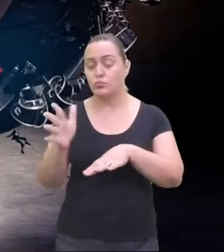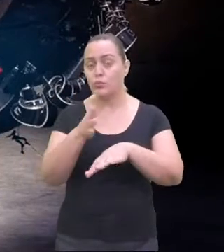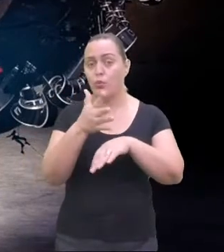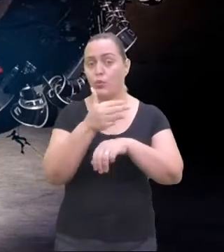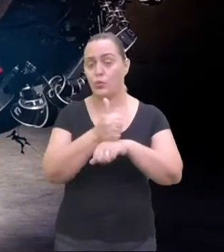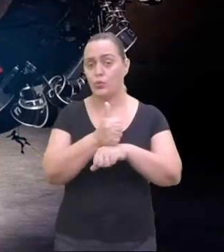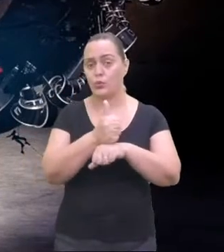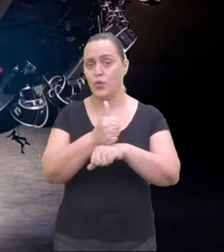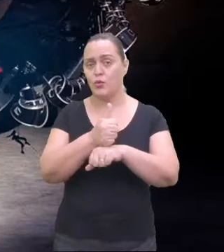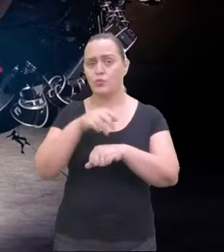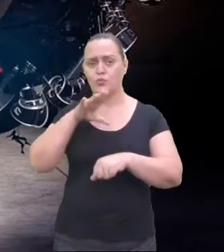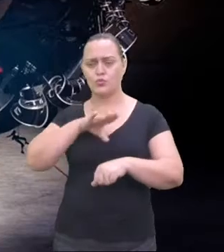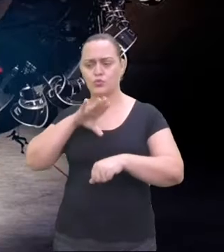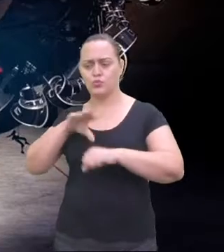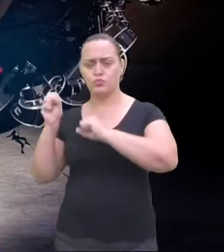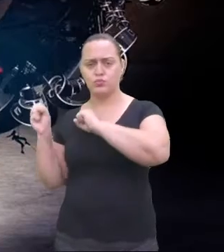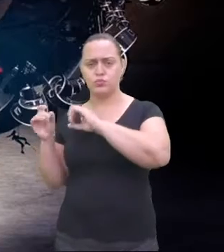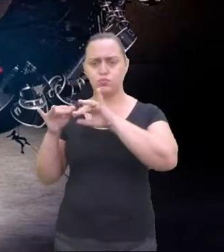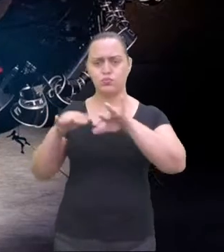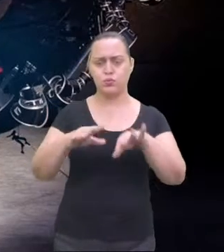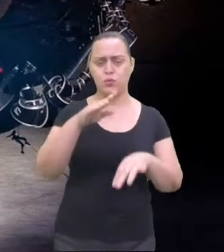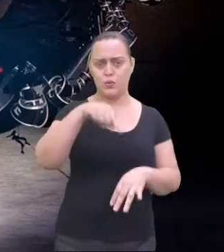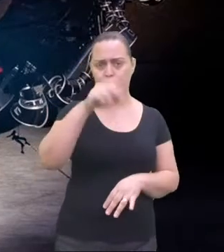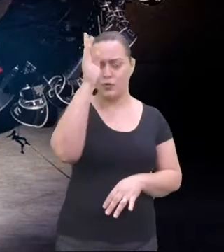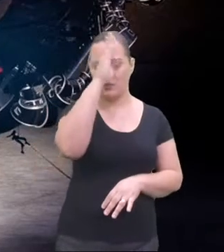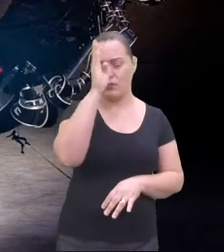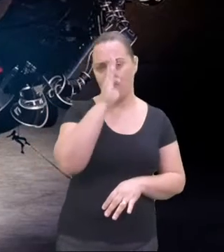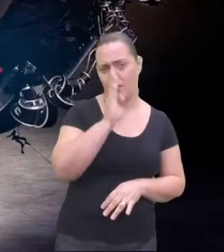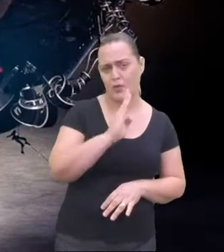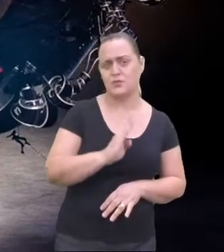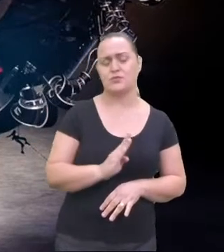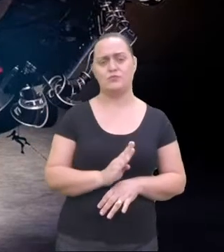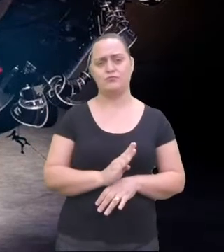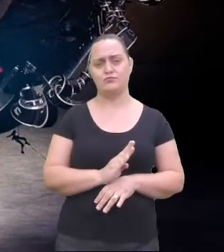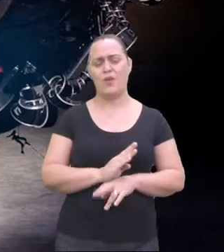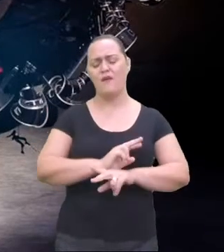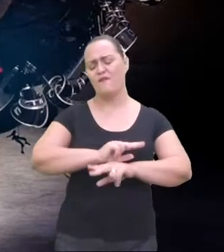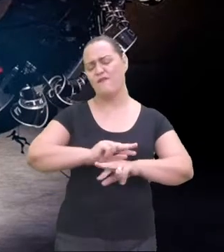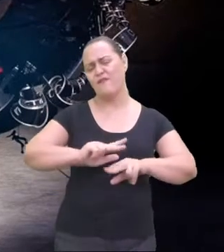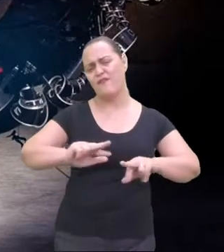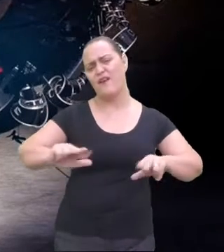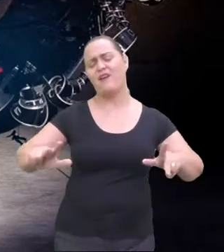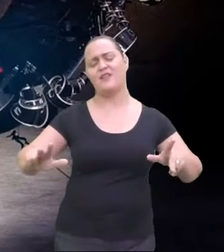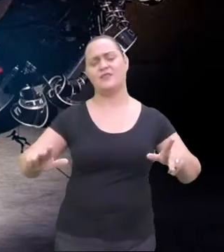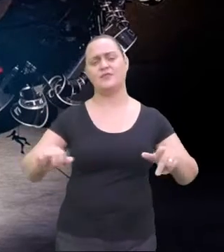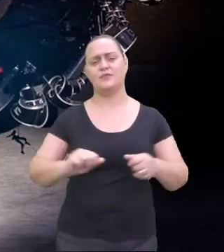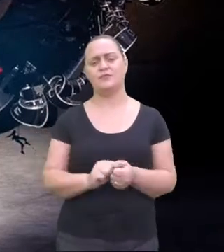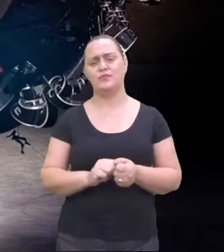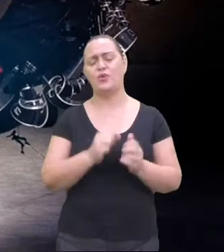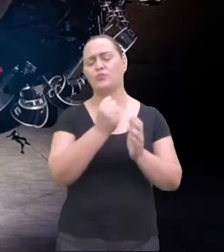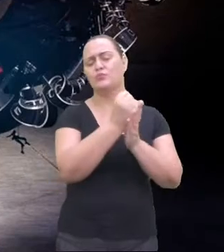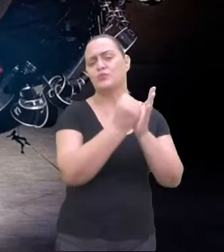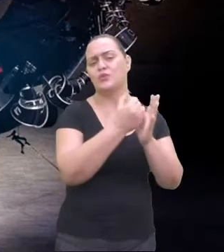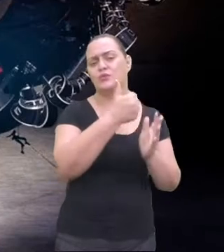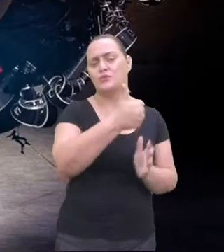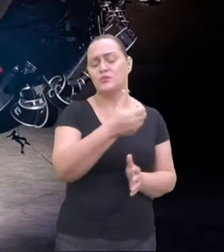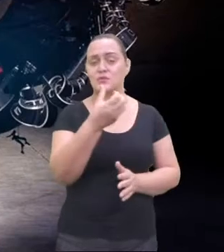vinda dos portugueses para o Brasil, a partir da mistura de vários estilos, entre os séculos XVI e século XVIII.